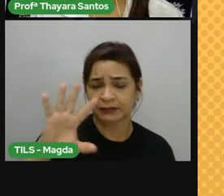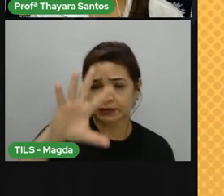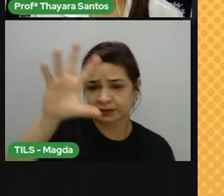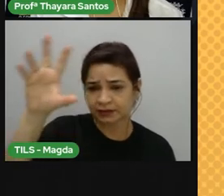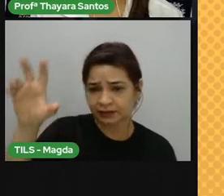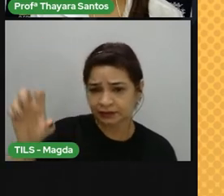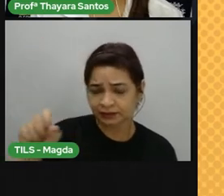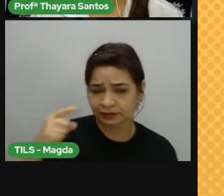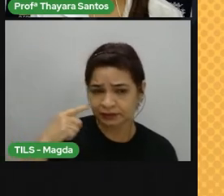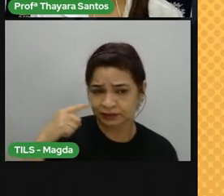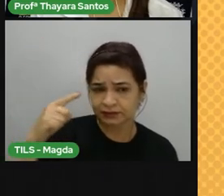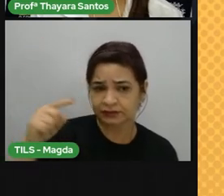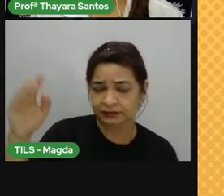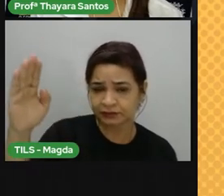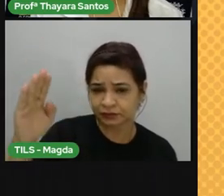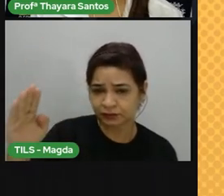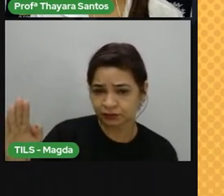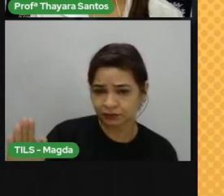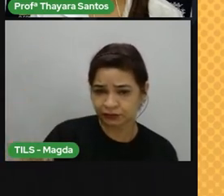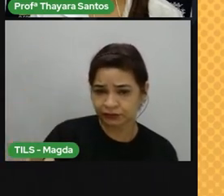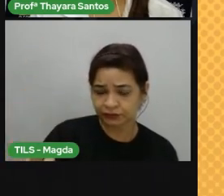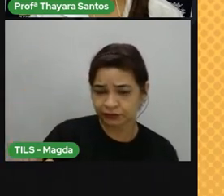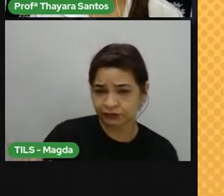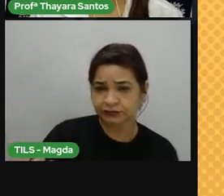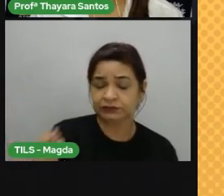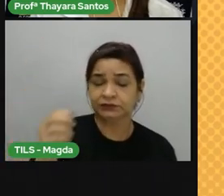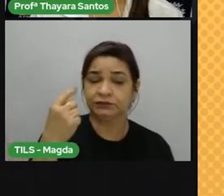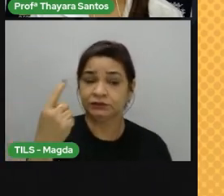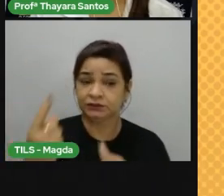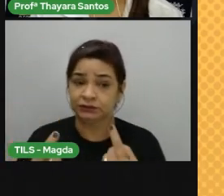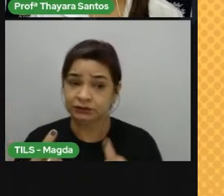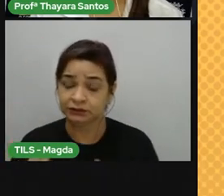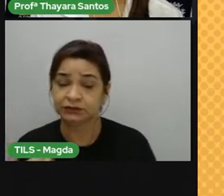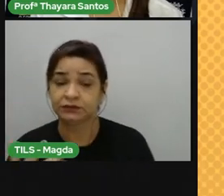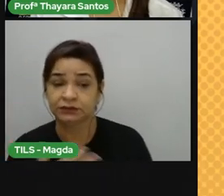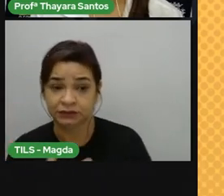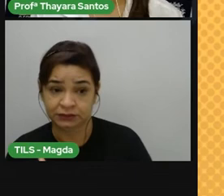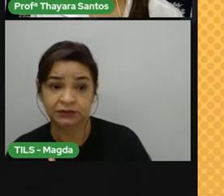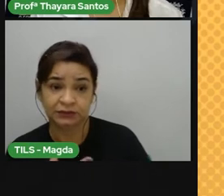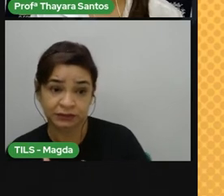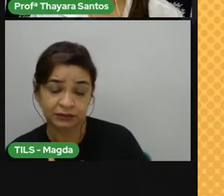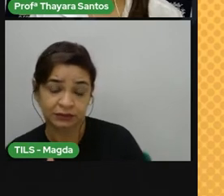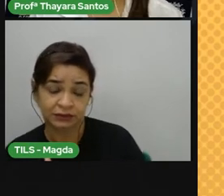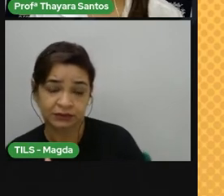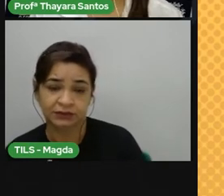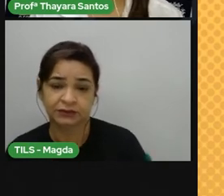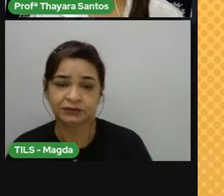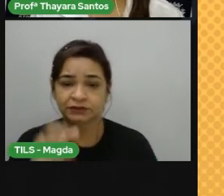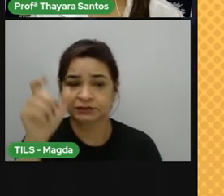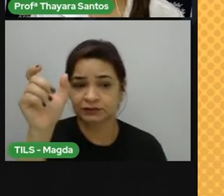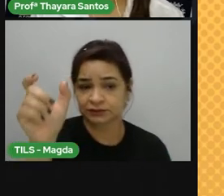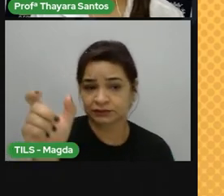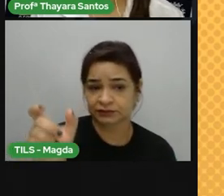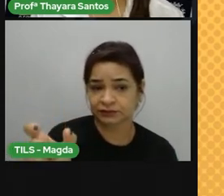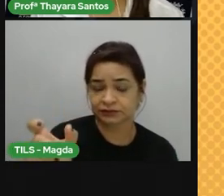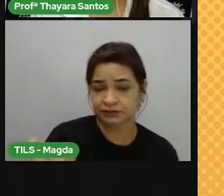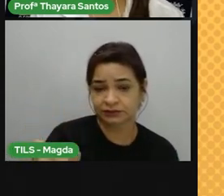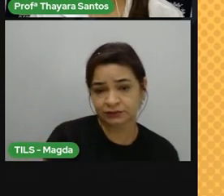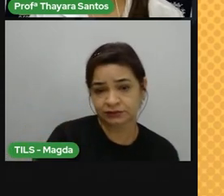Minas Gerais, Sul do Espírito Santo e partes do Rio de Janeiro, São Paulo, Mato Grosso do Sul e Goiás.